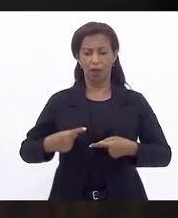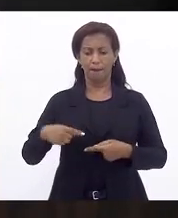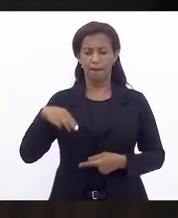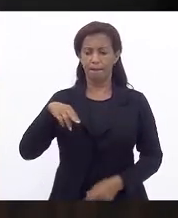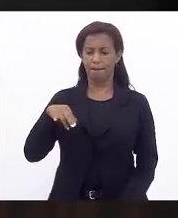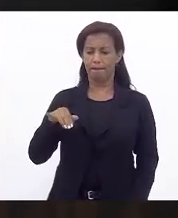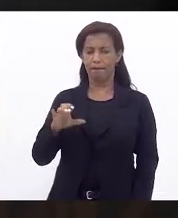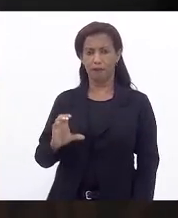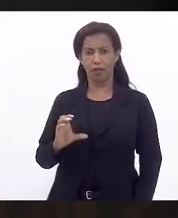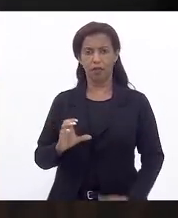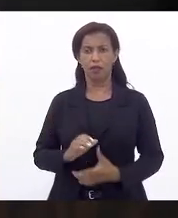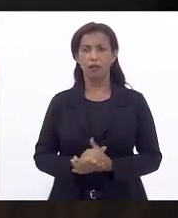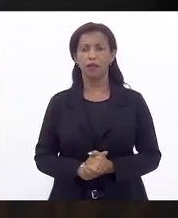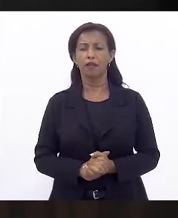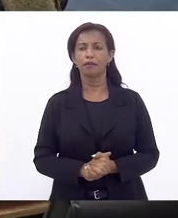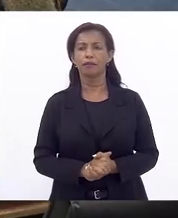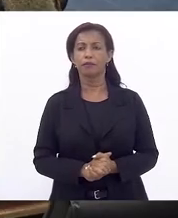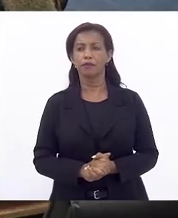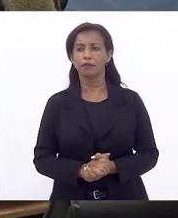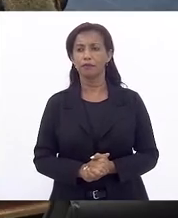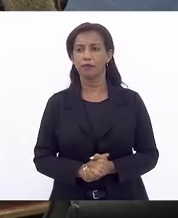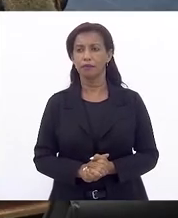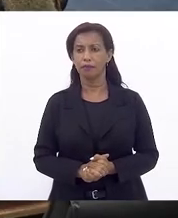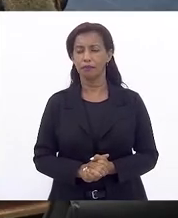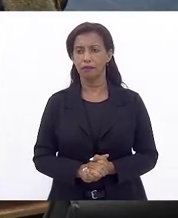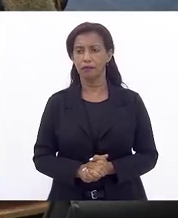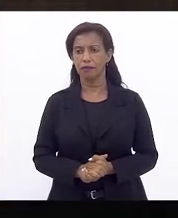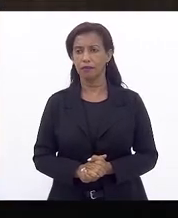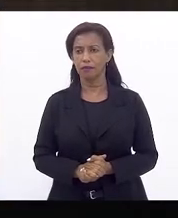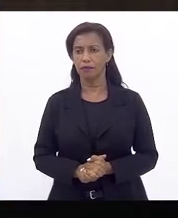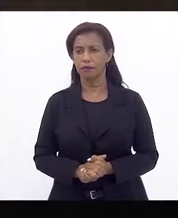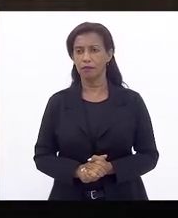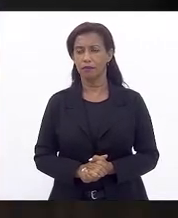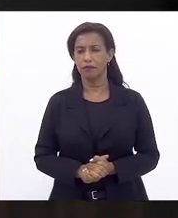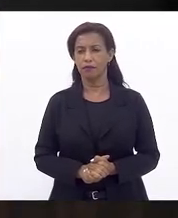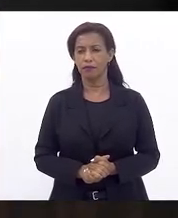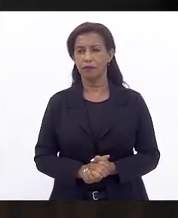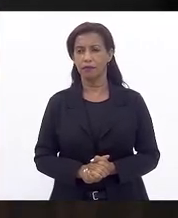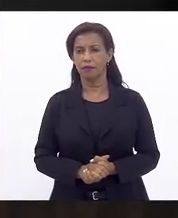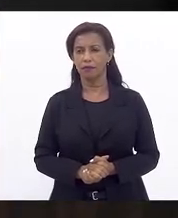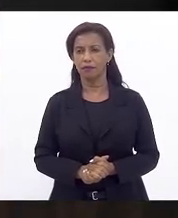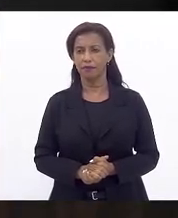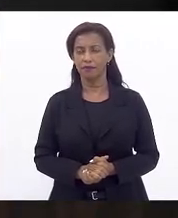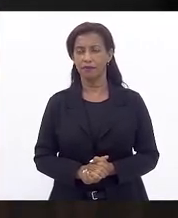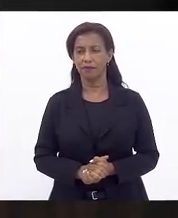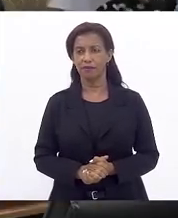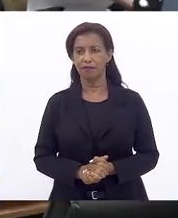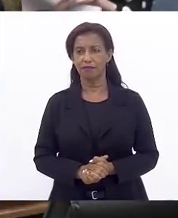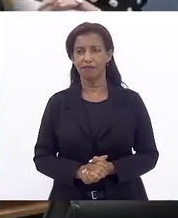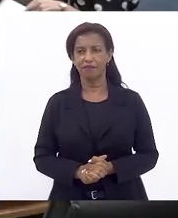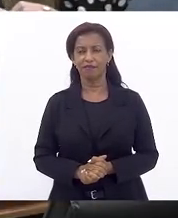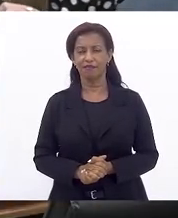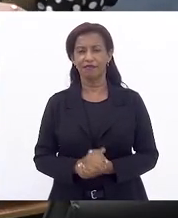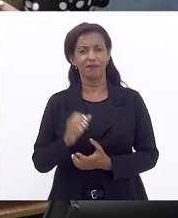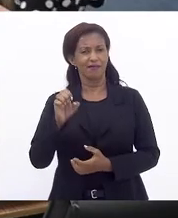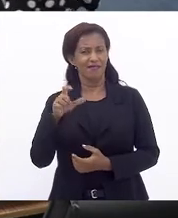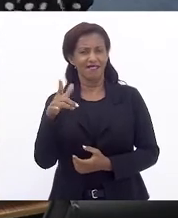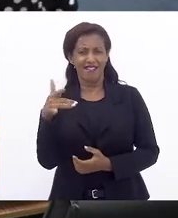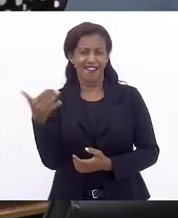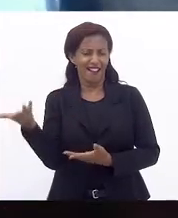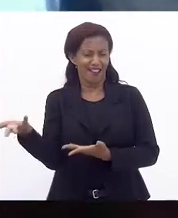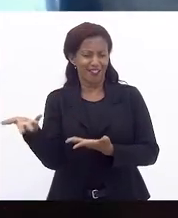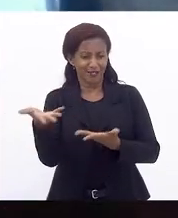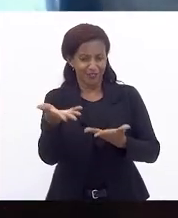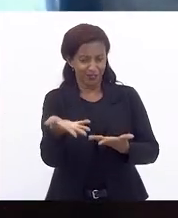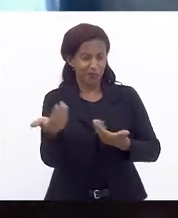Carlos Mink. Depois, deputado Carlos Mink. Carlos Mink vai me dar prioridade, deputado Carlos Mink, deputada Lucinha. Claro, prioridade para a